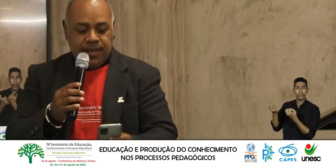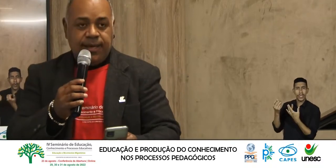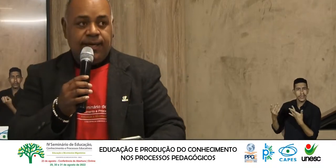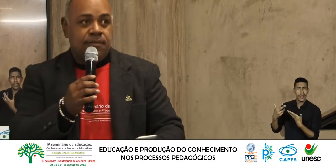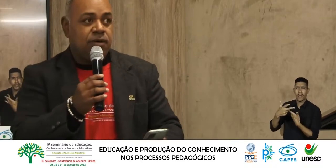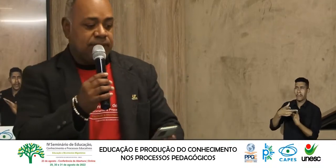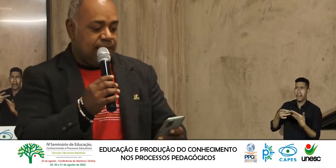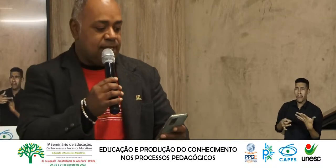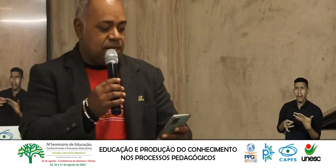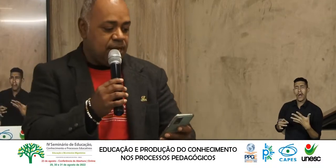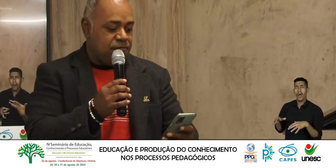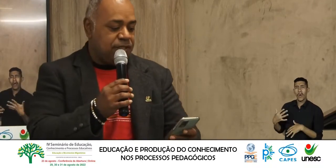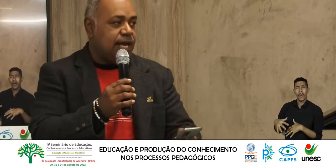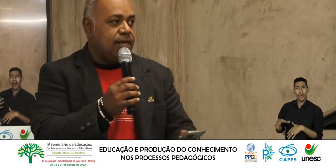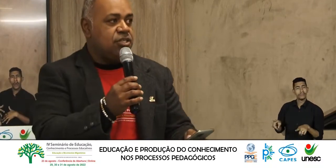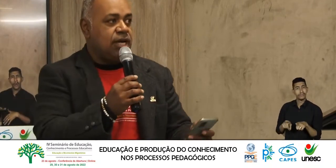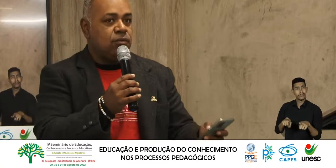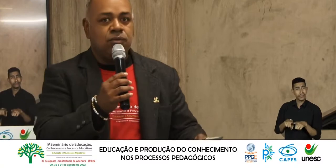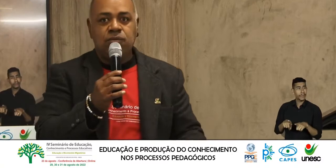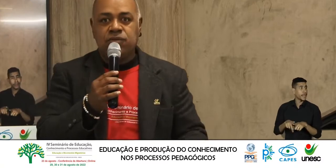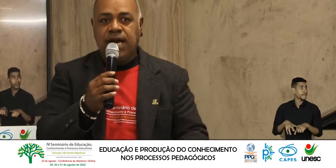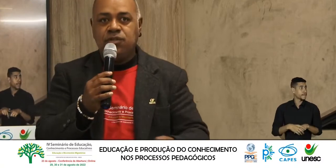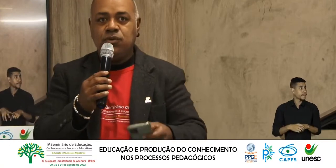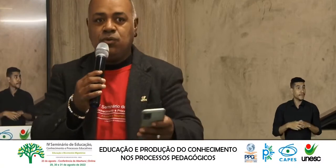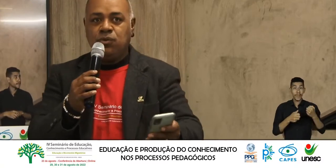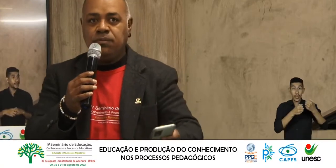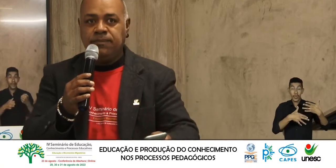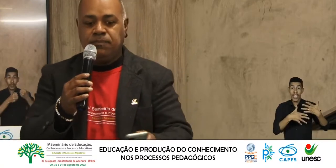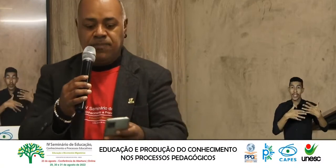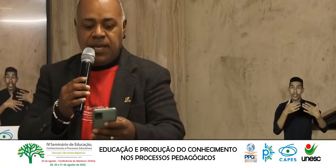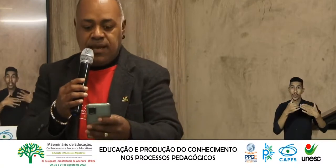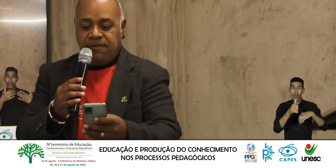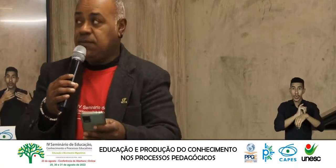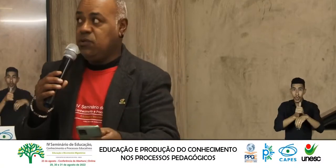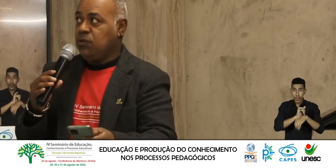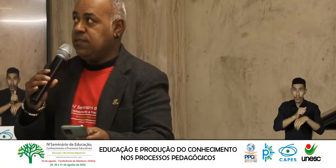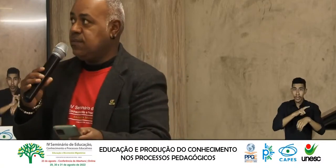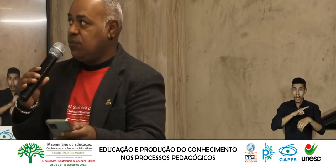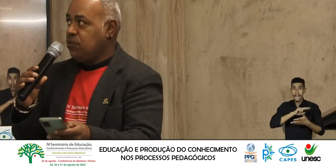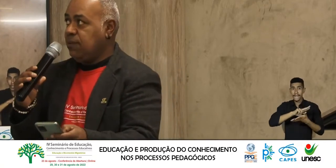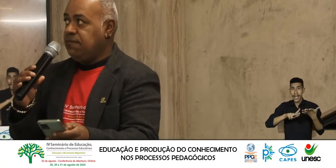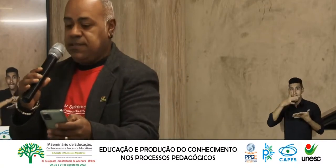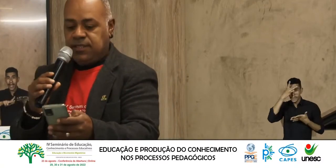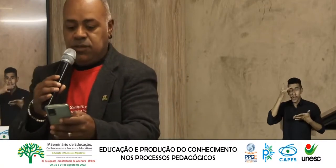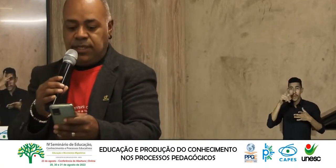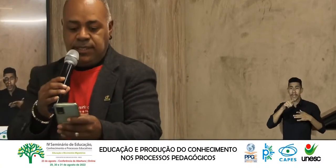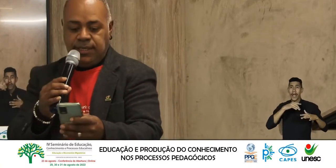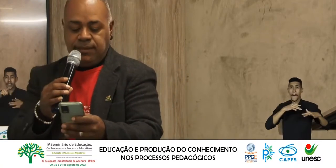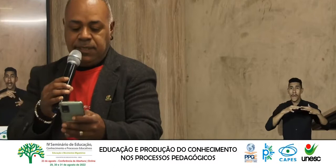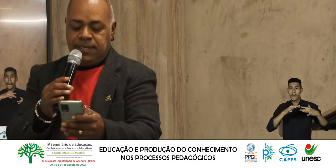Também gostaria De reforçar Que a gente está No chat Do YouTube Várias pessoas Estão se